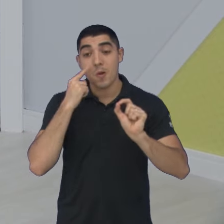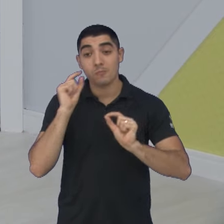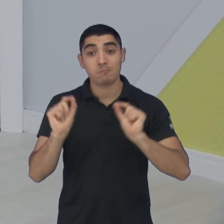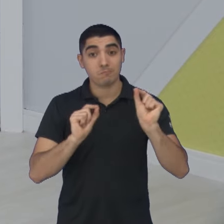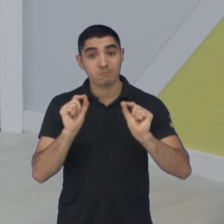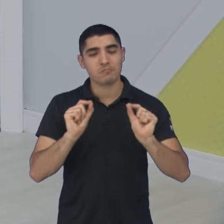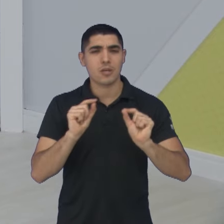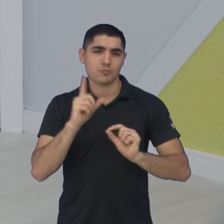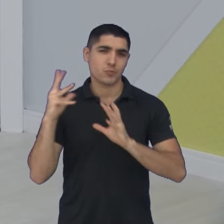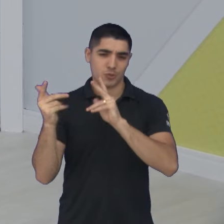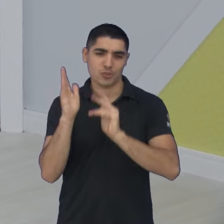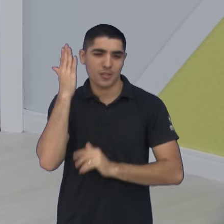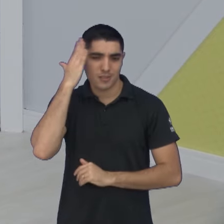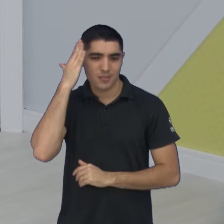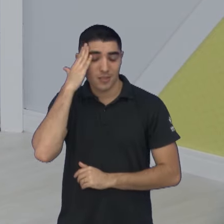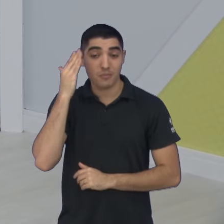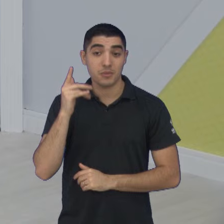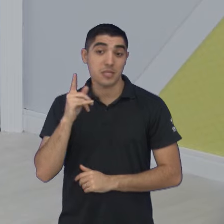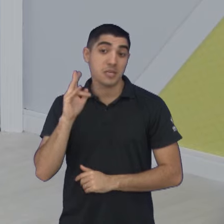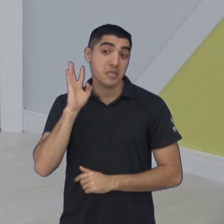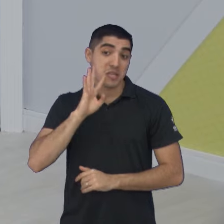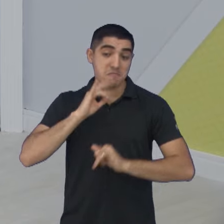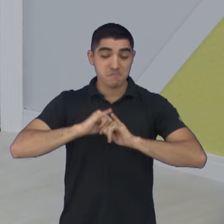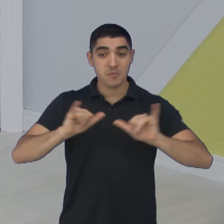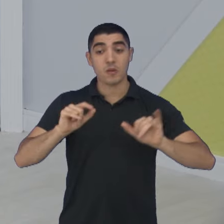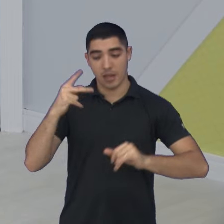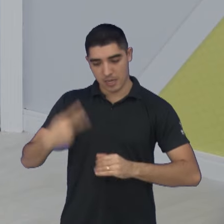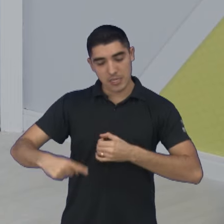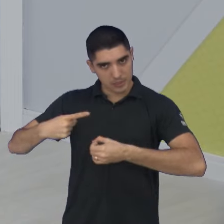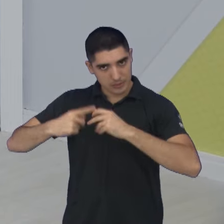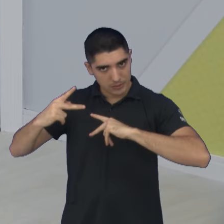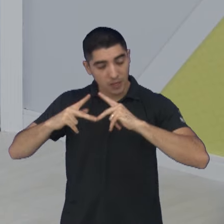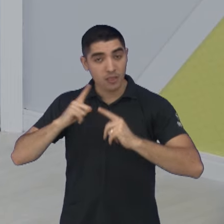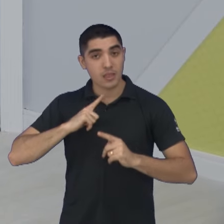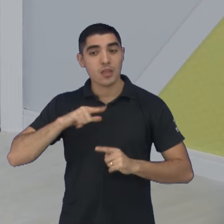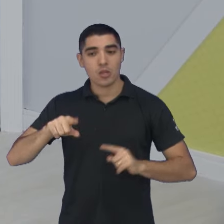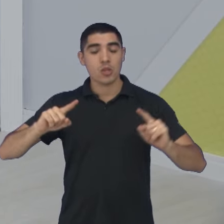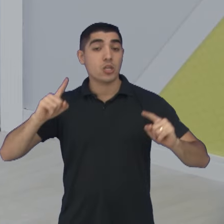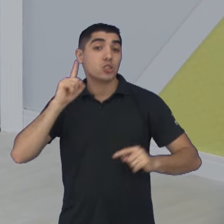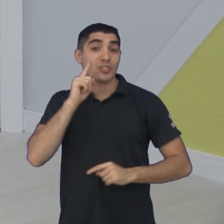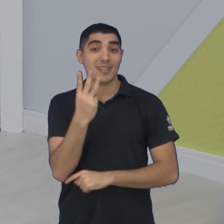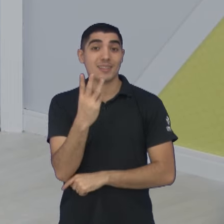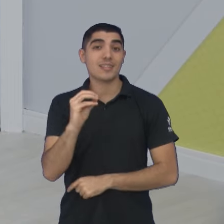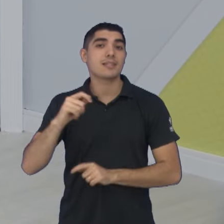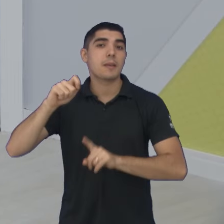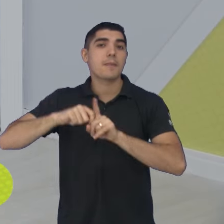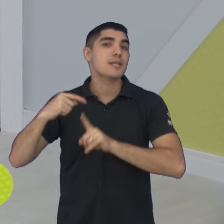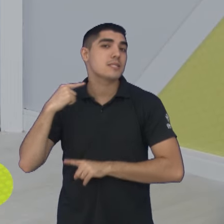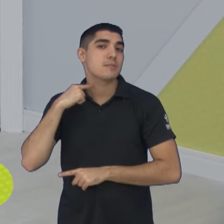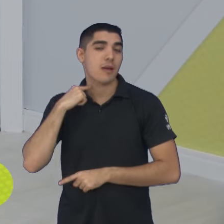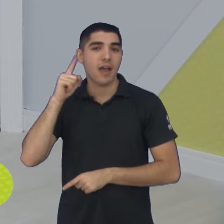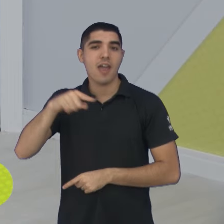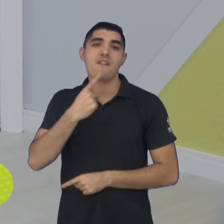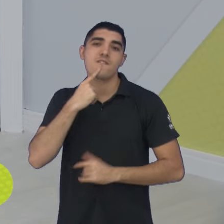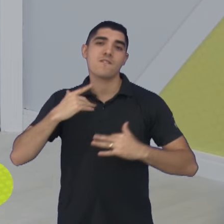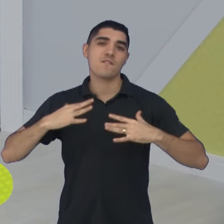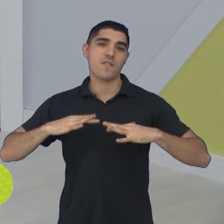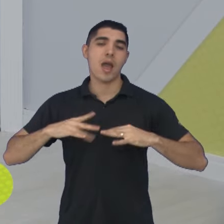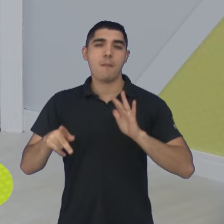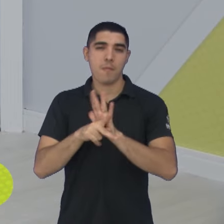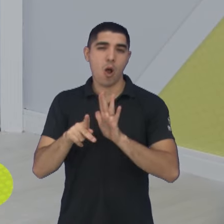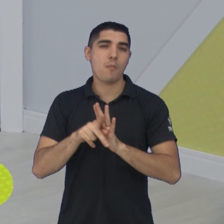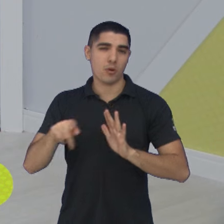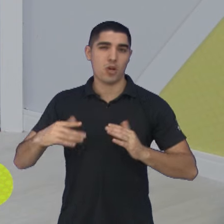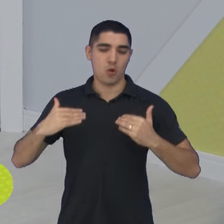notícia já é sabida, mas tem alguns detalhes aí, ó. A cidade de São José dos Campos vai sediar no dia 30 de maio, feriado aí de Corpus Christi, o